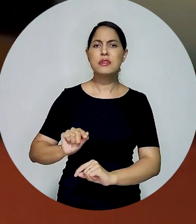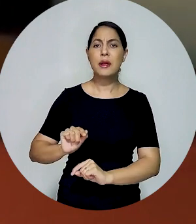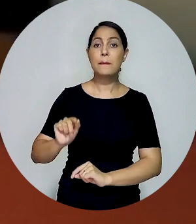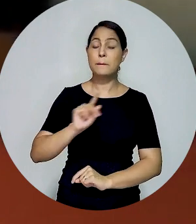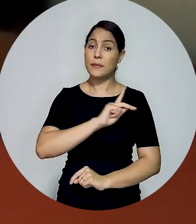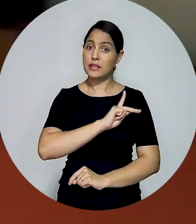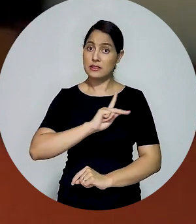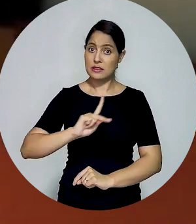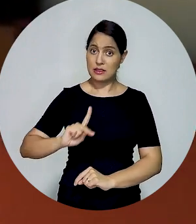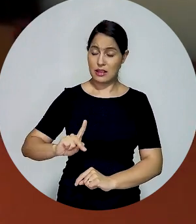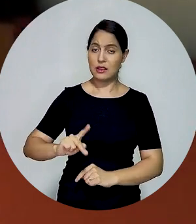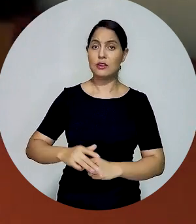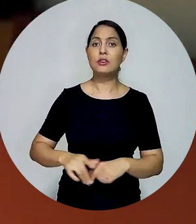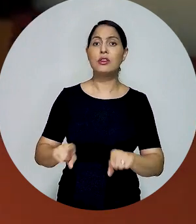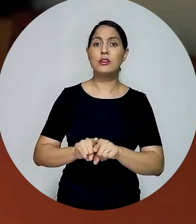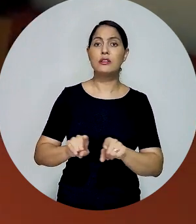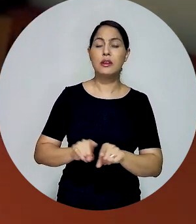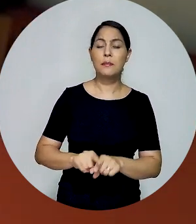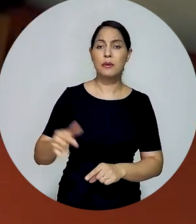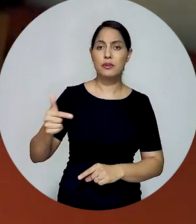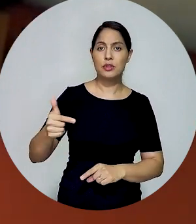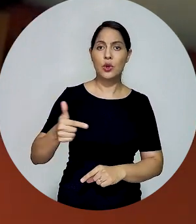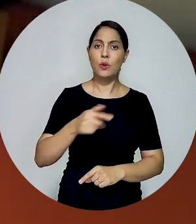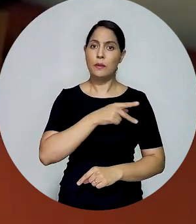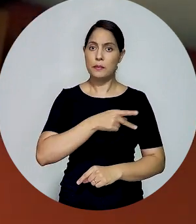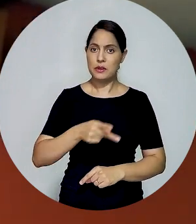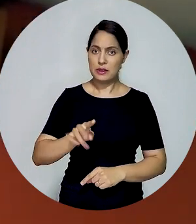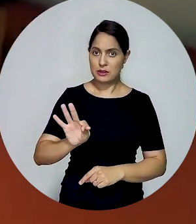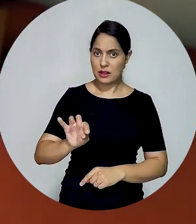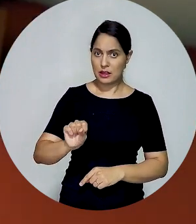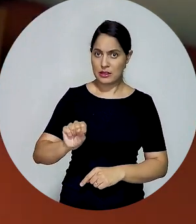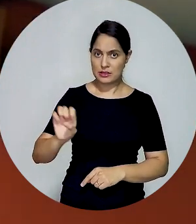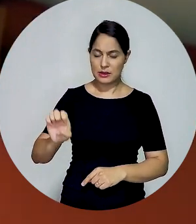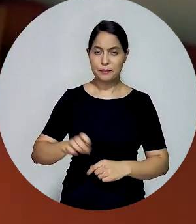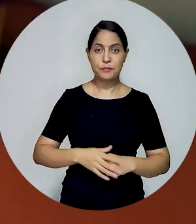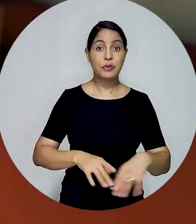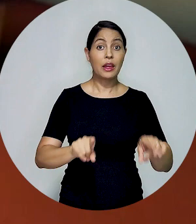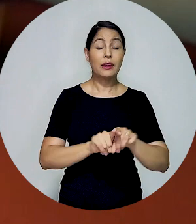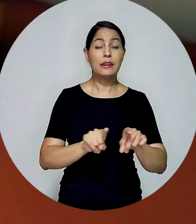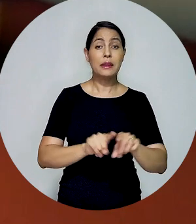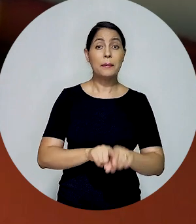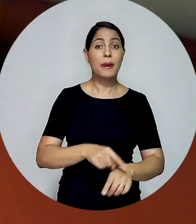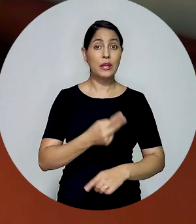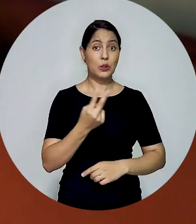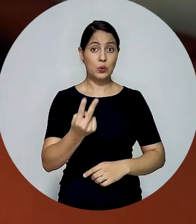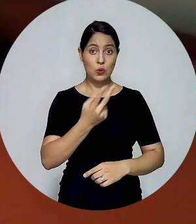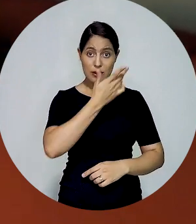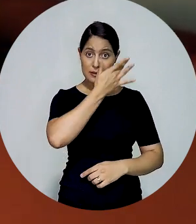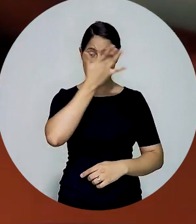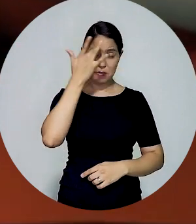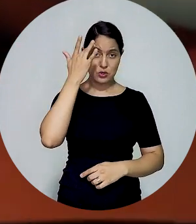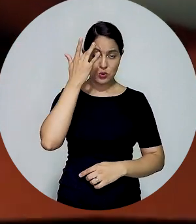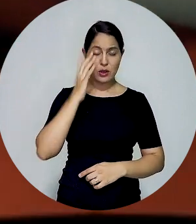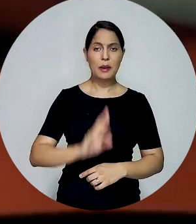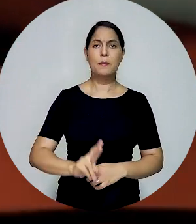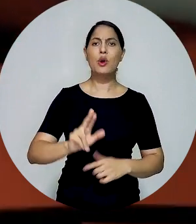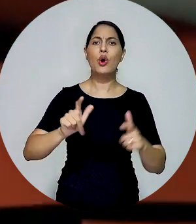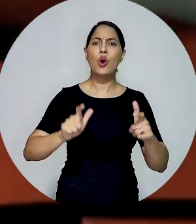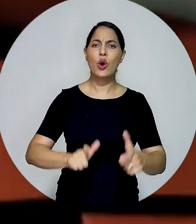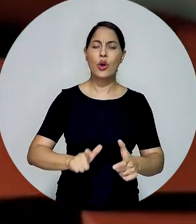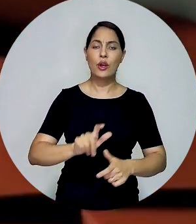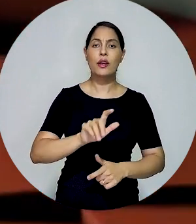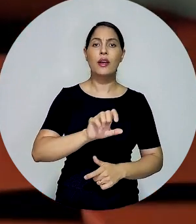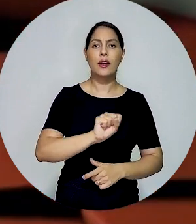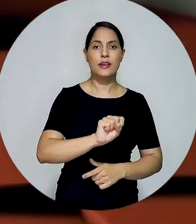Federal, entre os quais são eleitos o presidente e o vice-presidente do TSE. A corte também tem dois